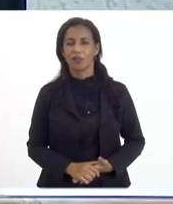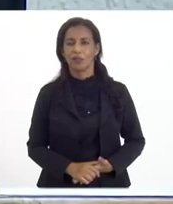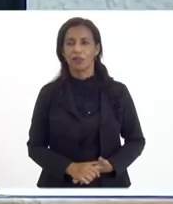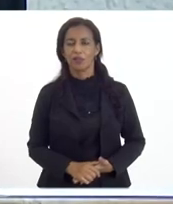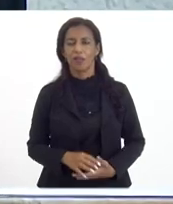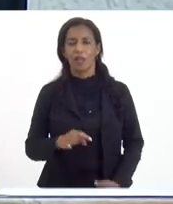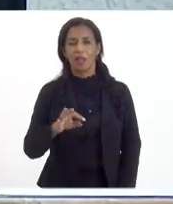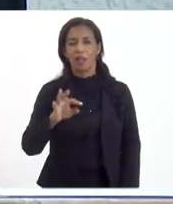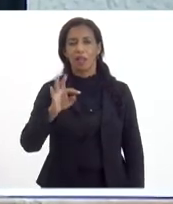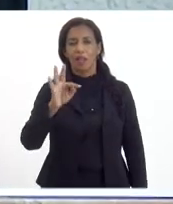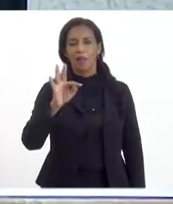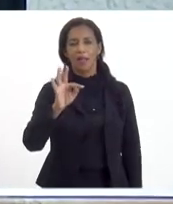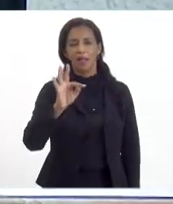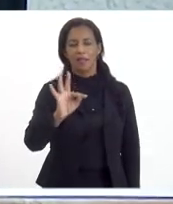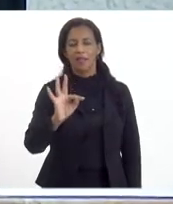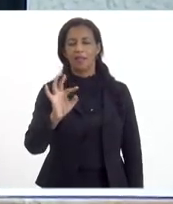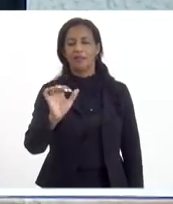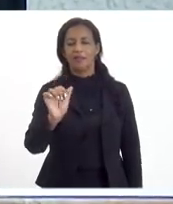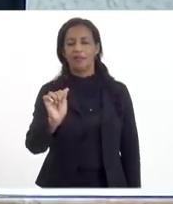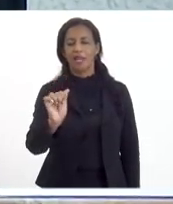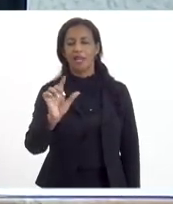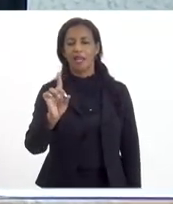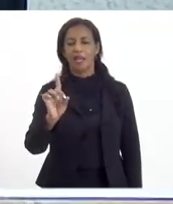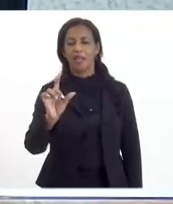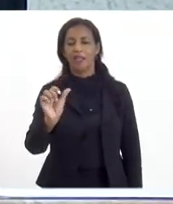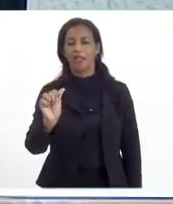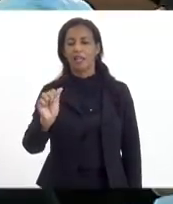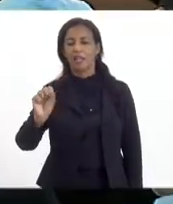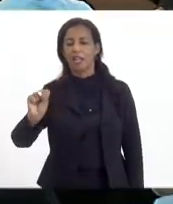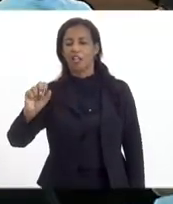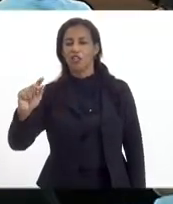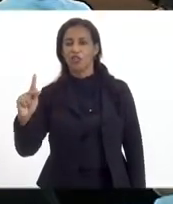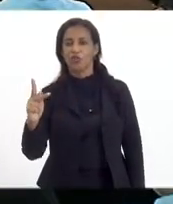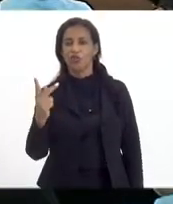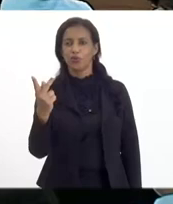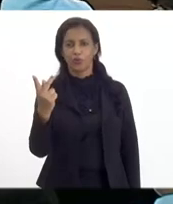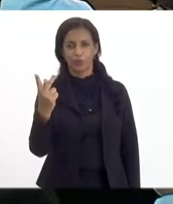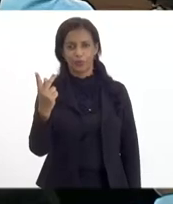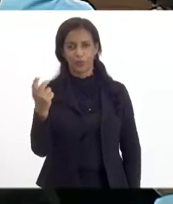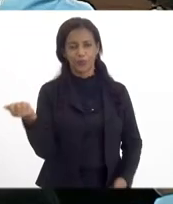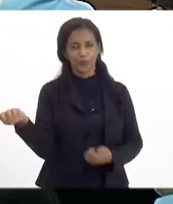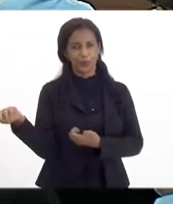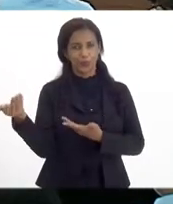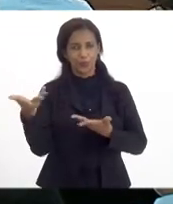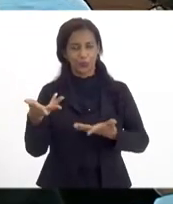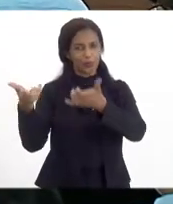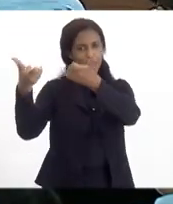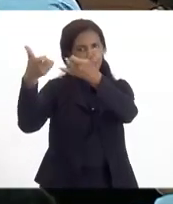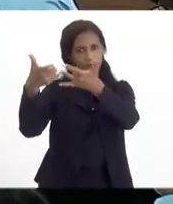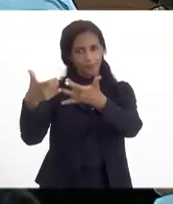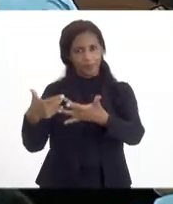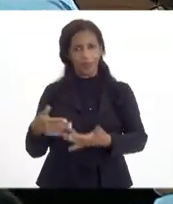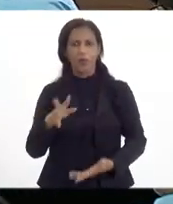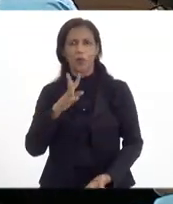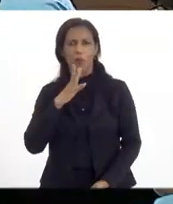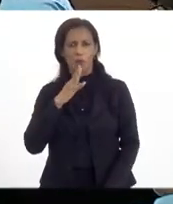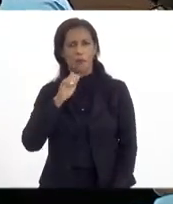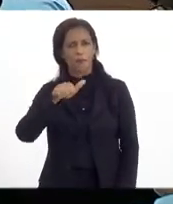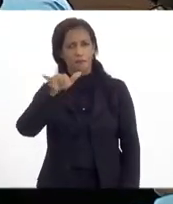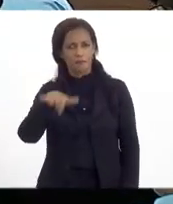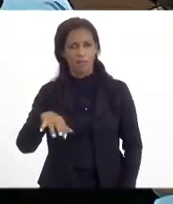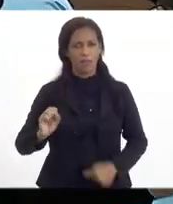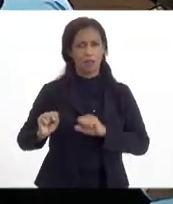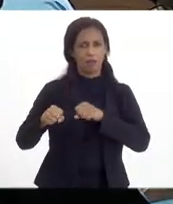Tadashi, que ele possa fazer uma explanação e ele conhece bem aqui as